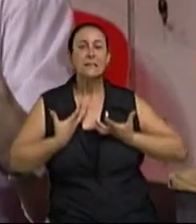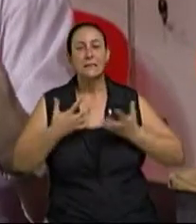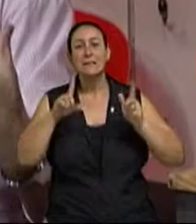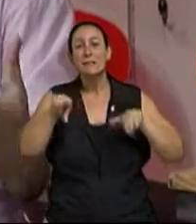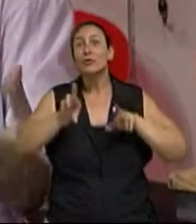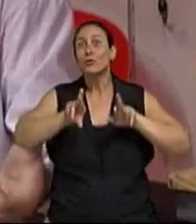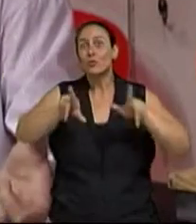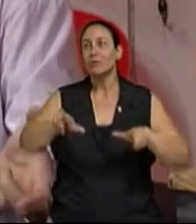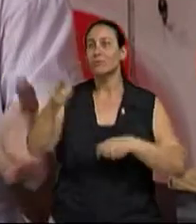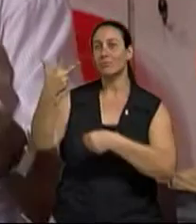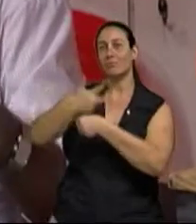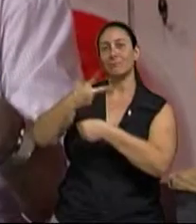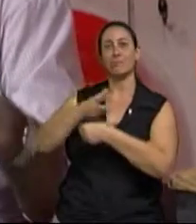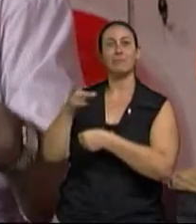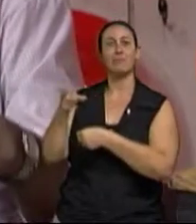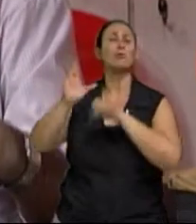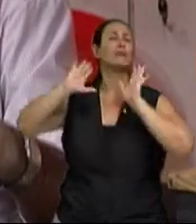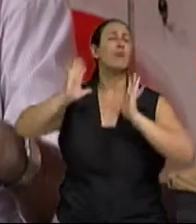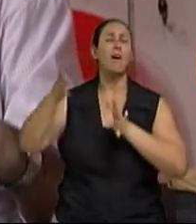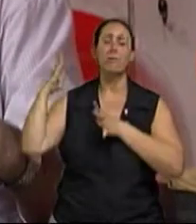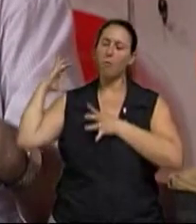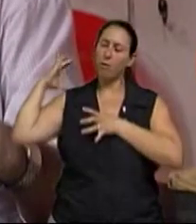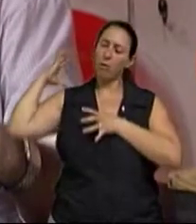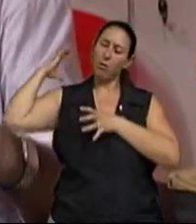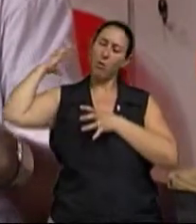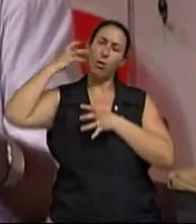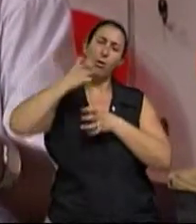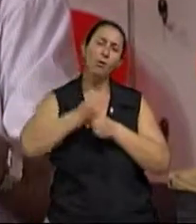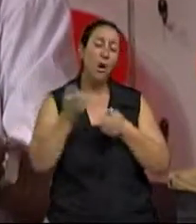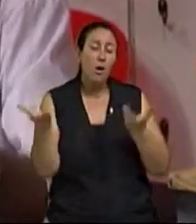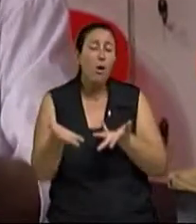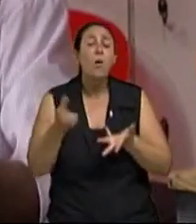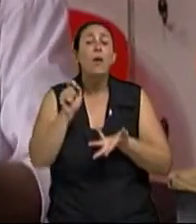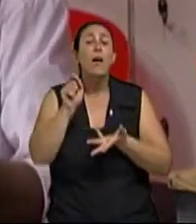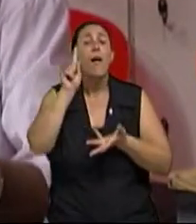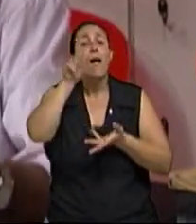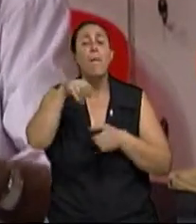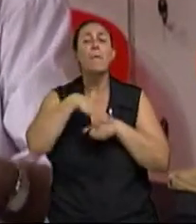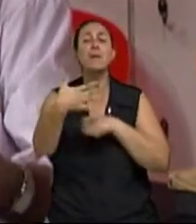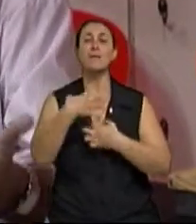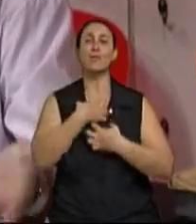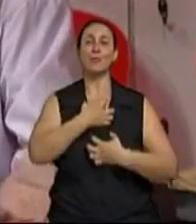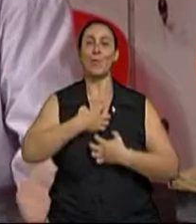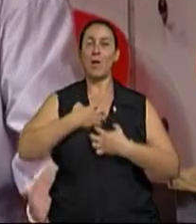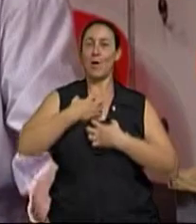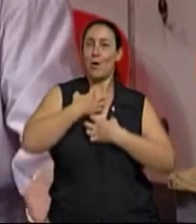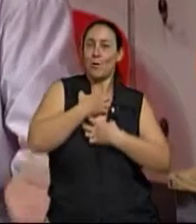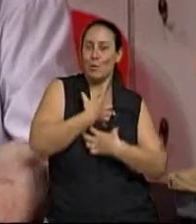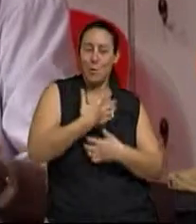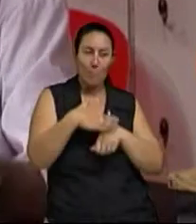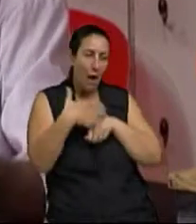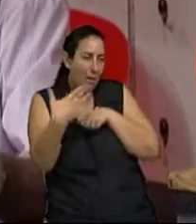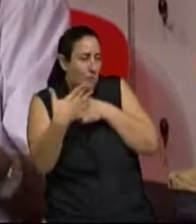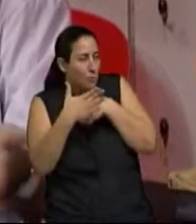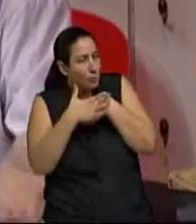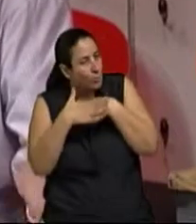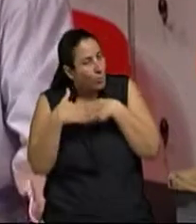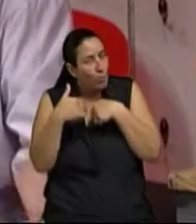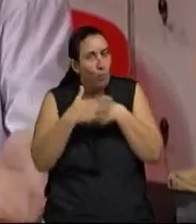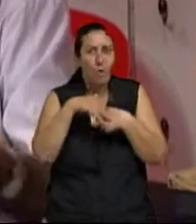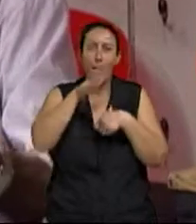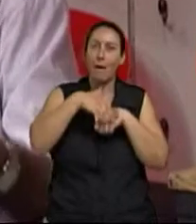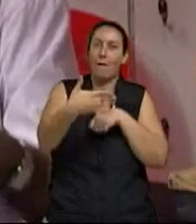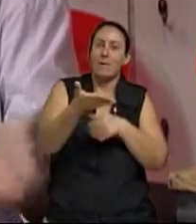terceira idade, onde a intensidade maior é justamente a troca mais extensa. É o